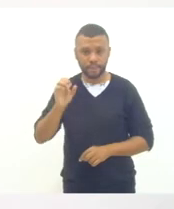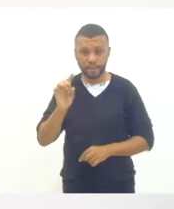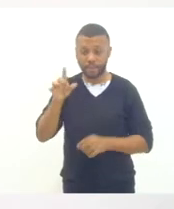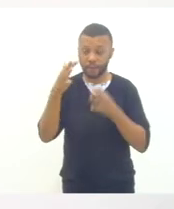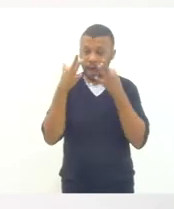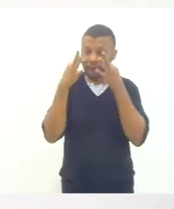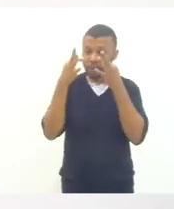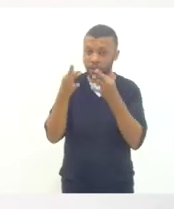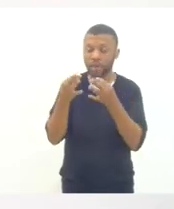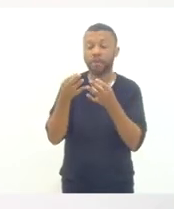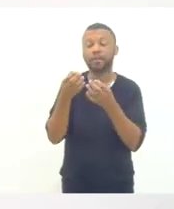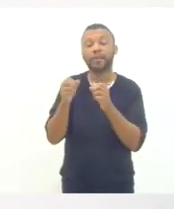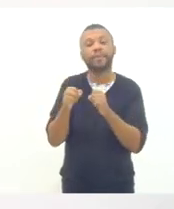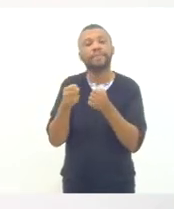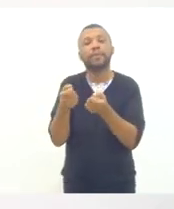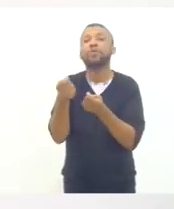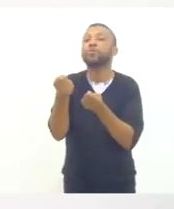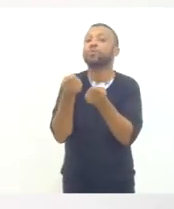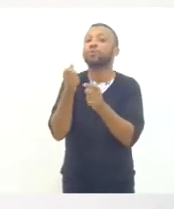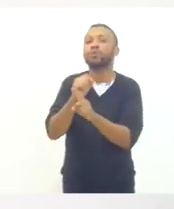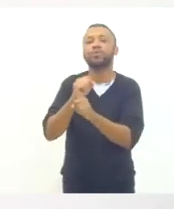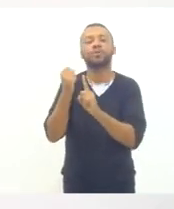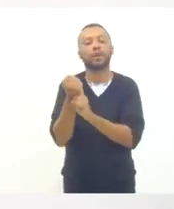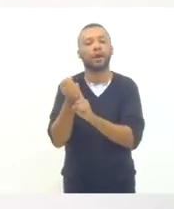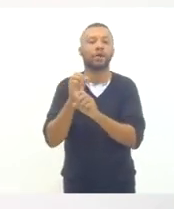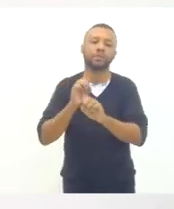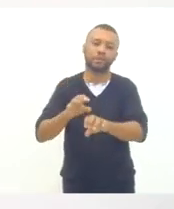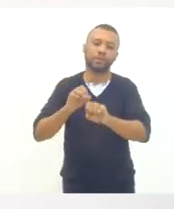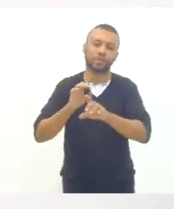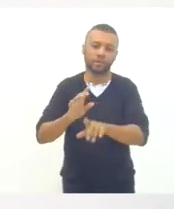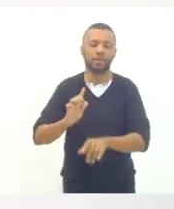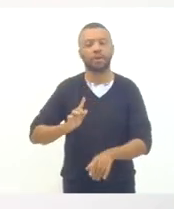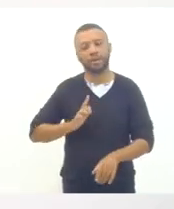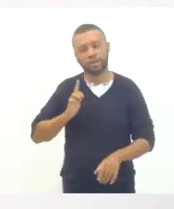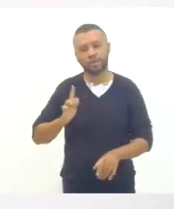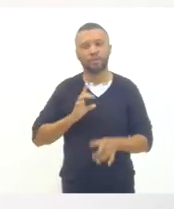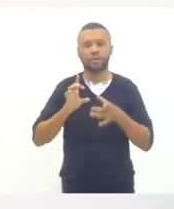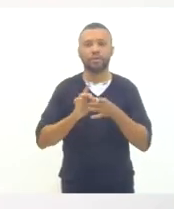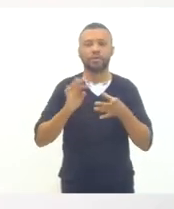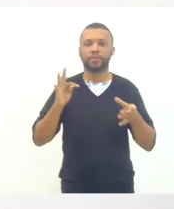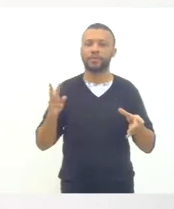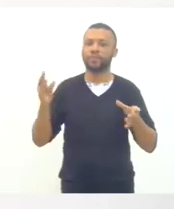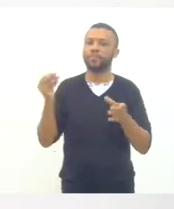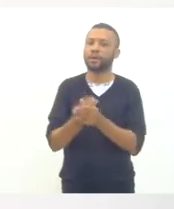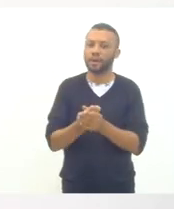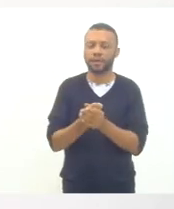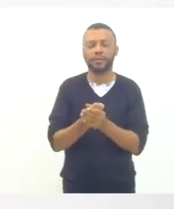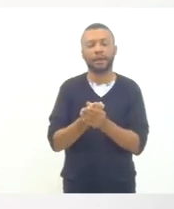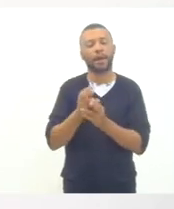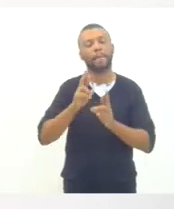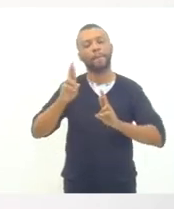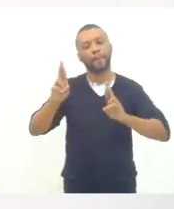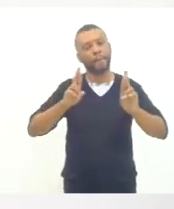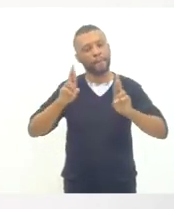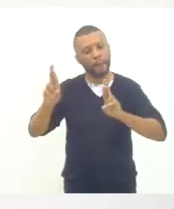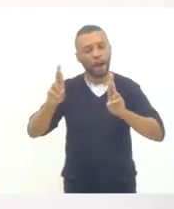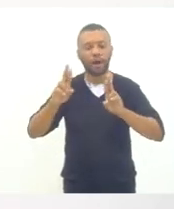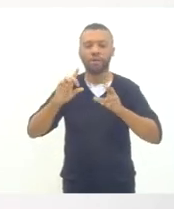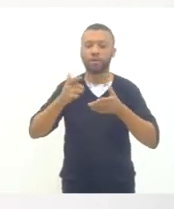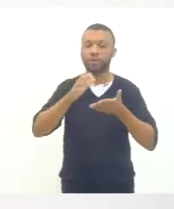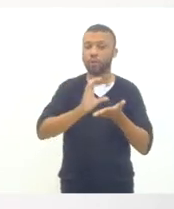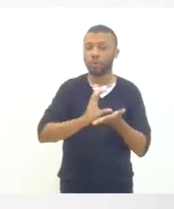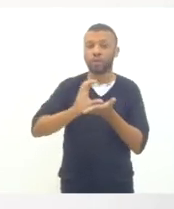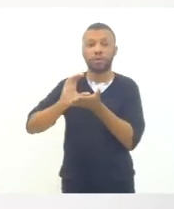defesa do controle social na educação da gestão democrática representando aí os nossos conselhos municipais de